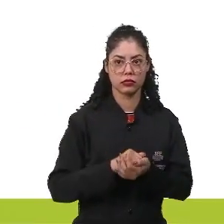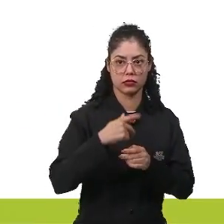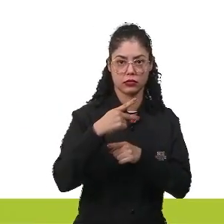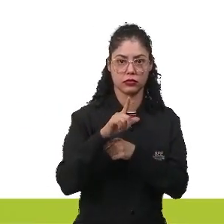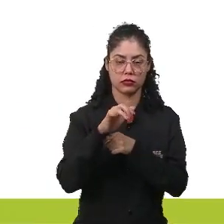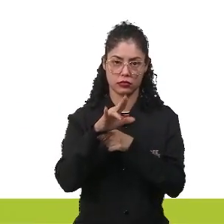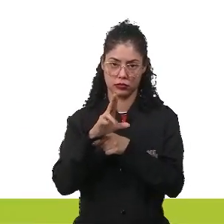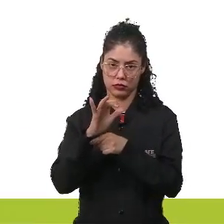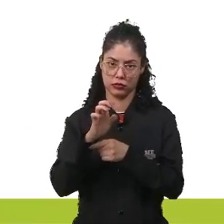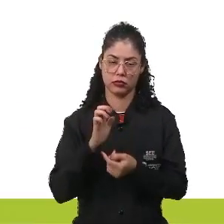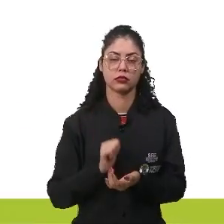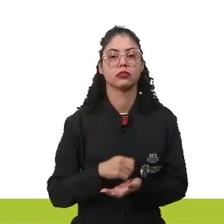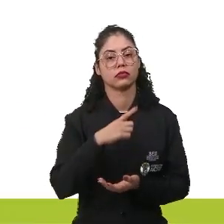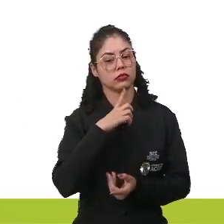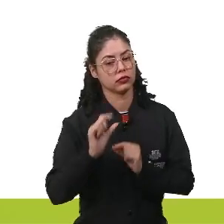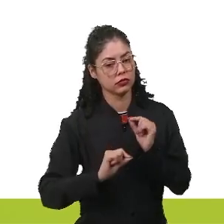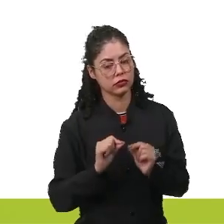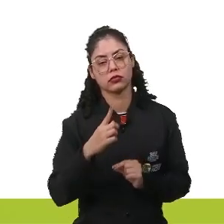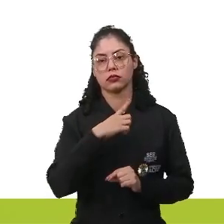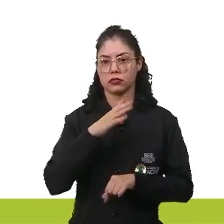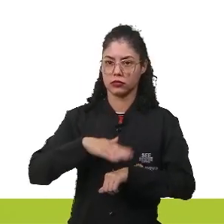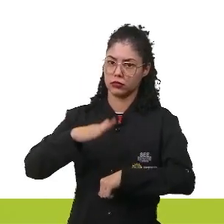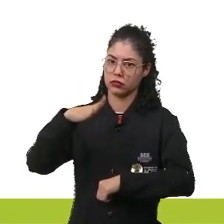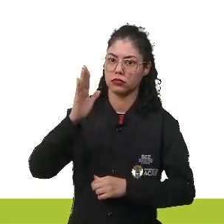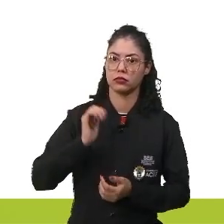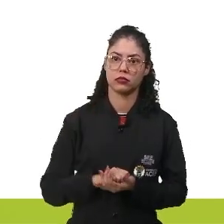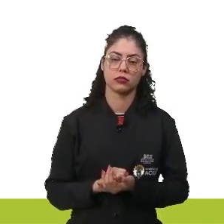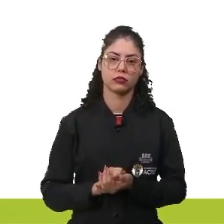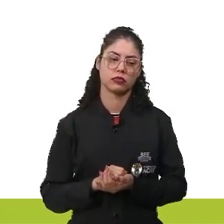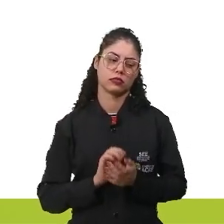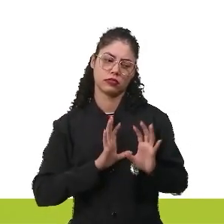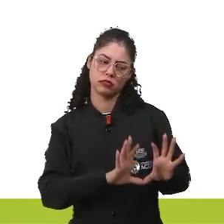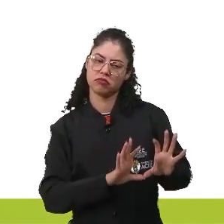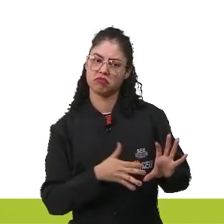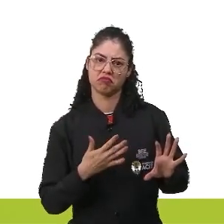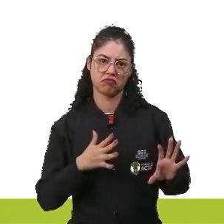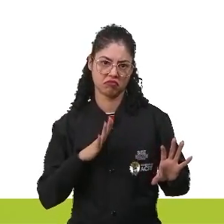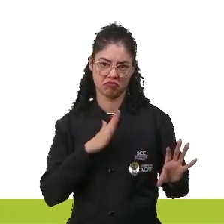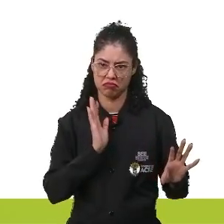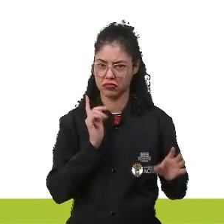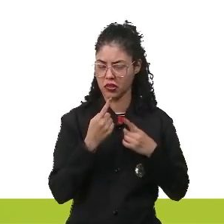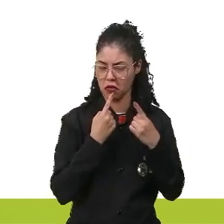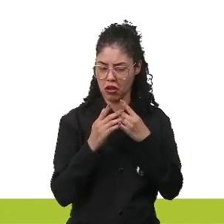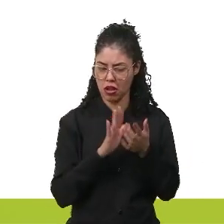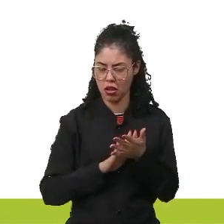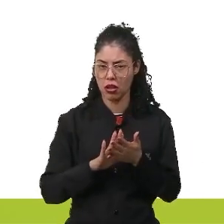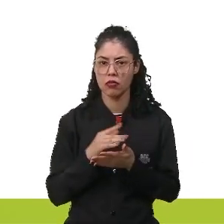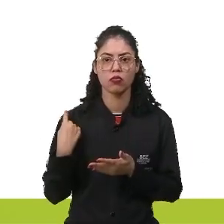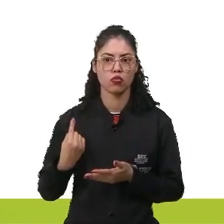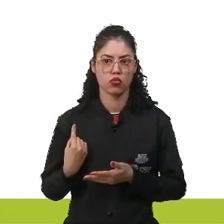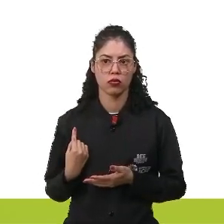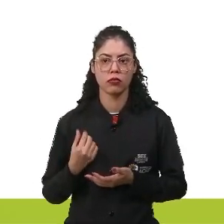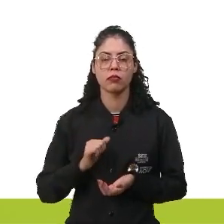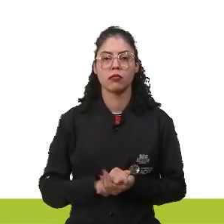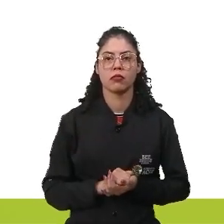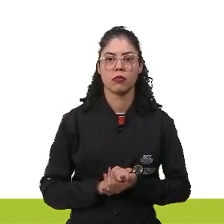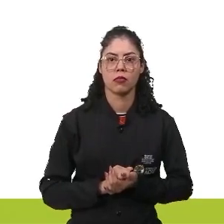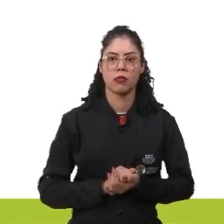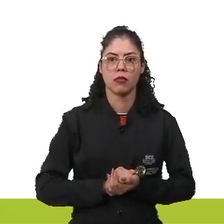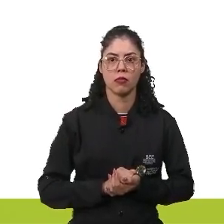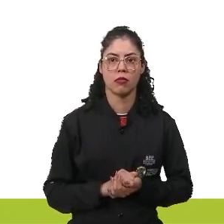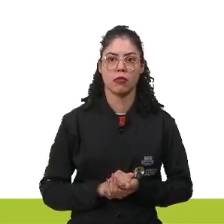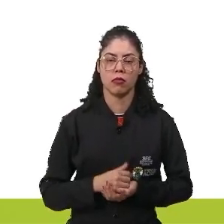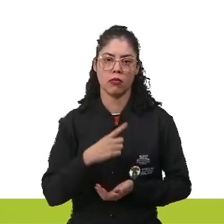planície, que seriam os que estão mais neutros nessas discussões. A planície, geralmente, ia para o lado